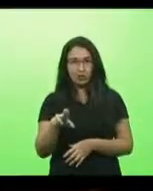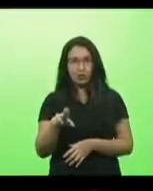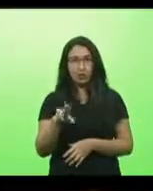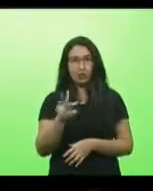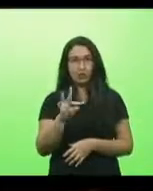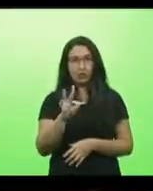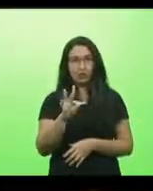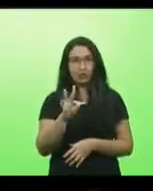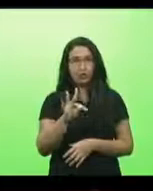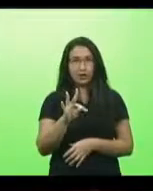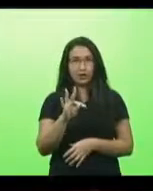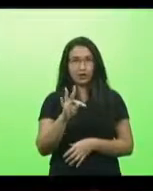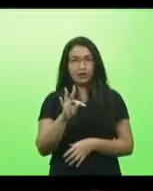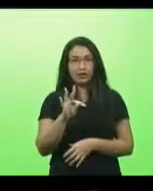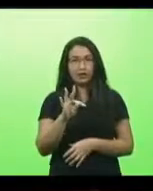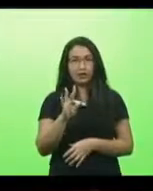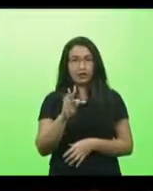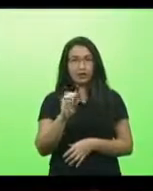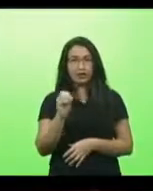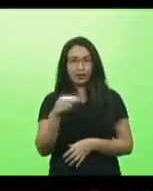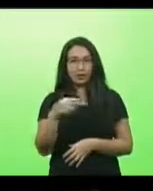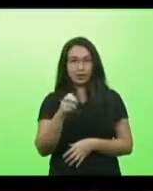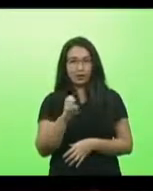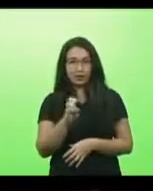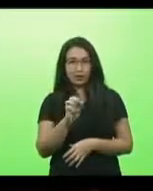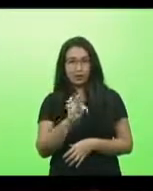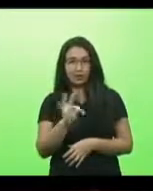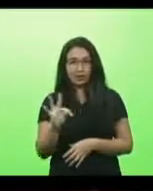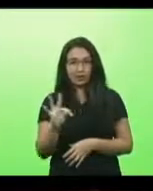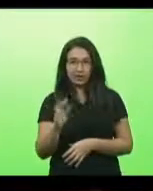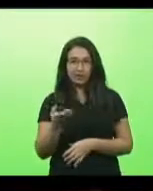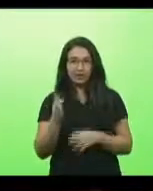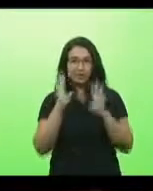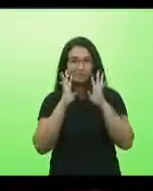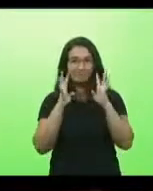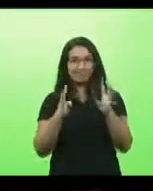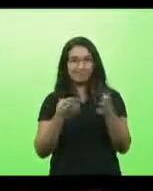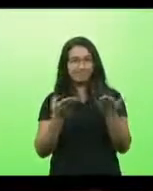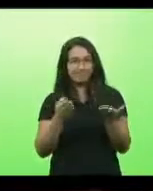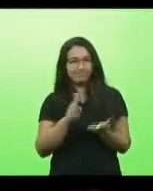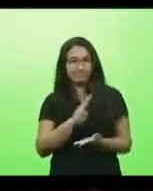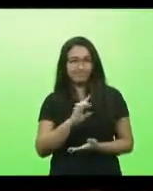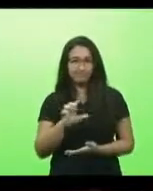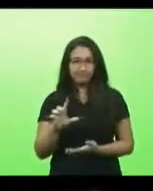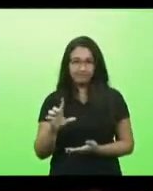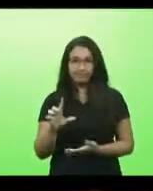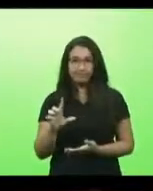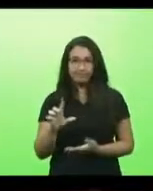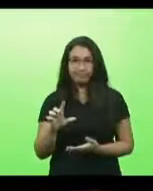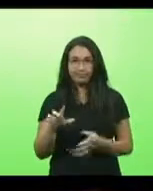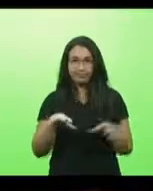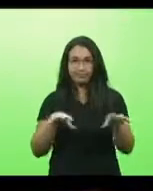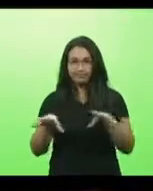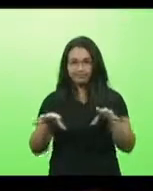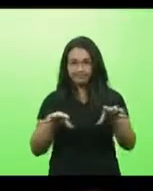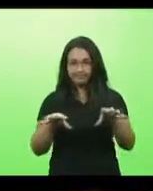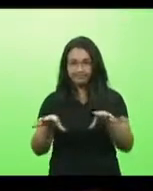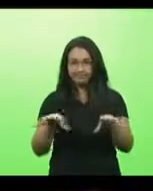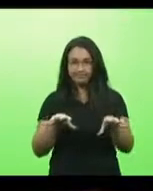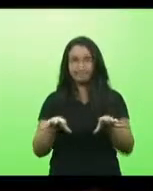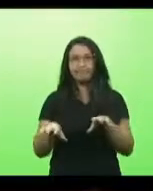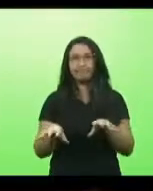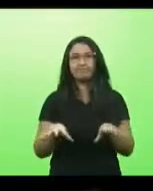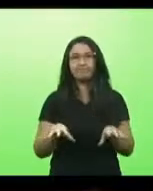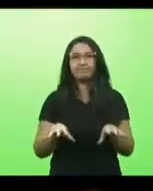atual comandante de Oneitonete olharam com carinho Blumenau dentro da distribuição nós recebemos